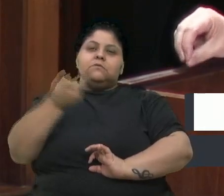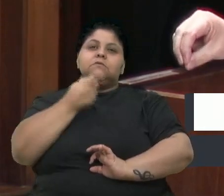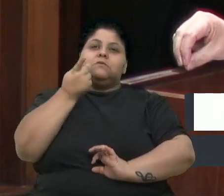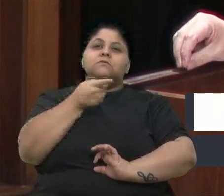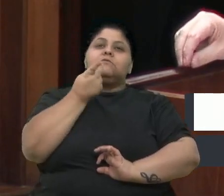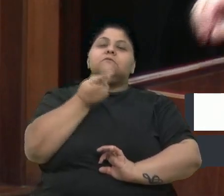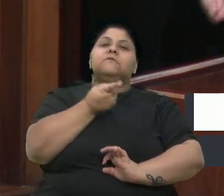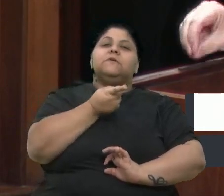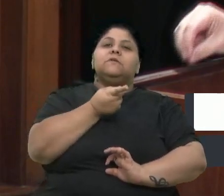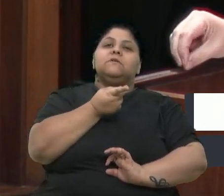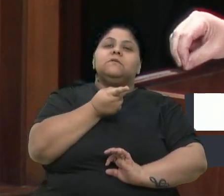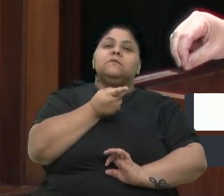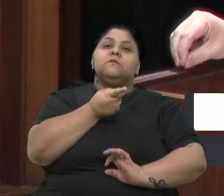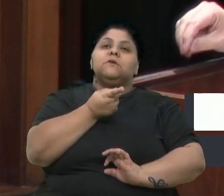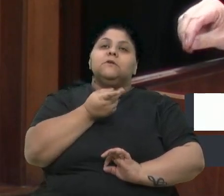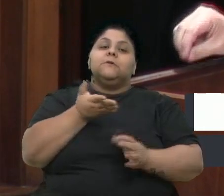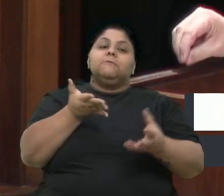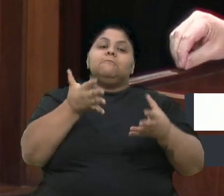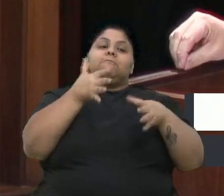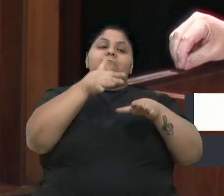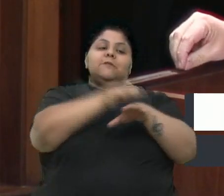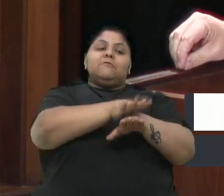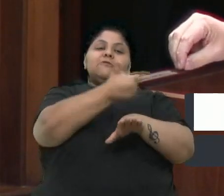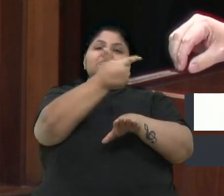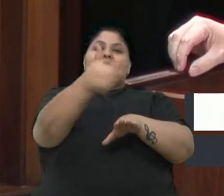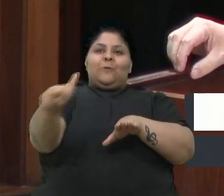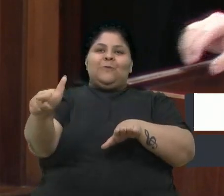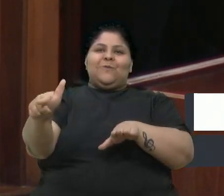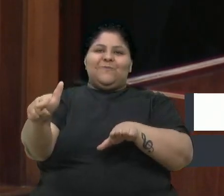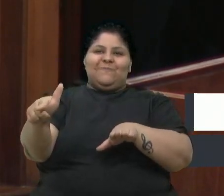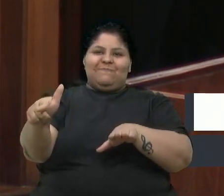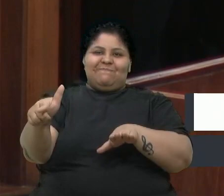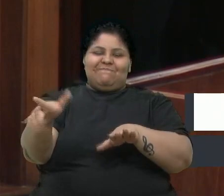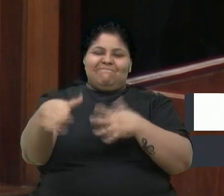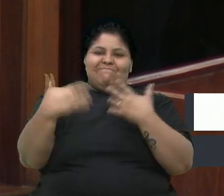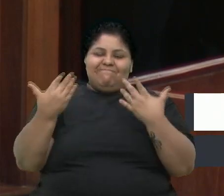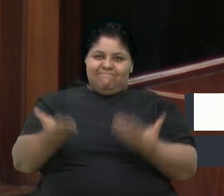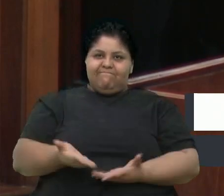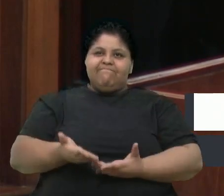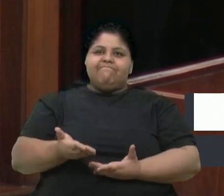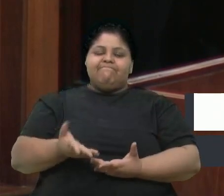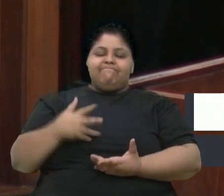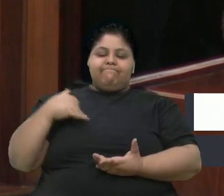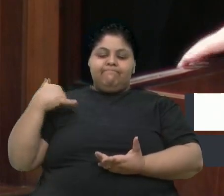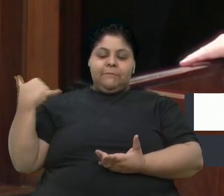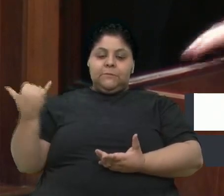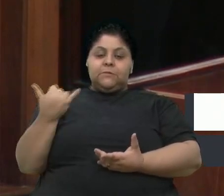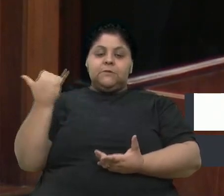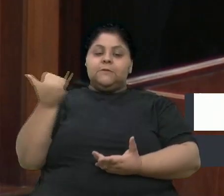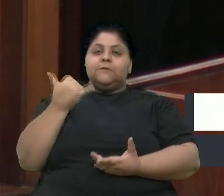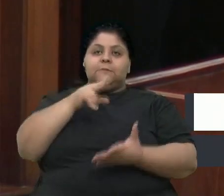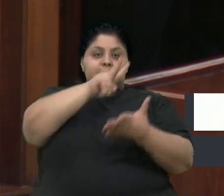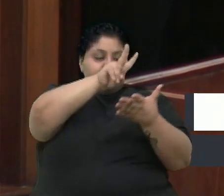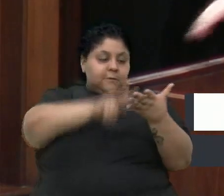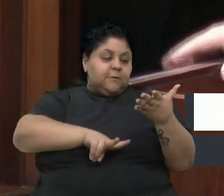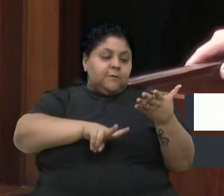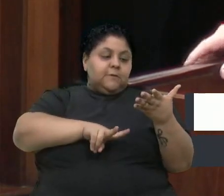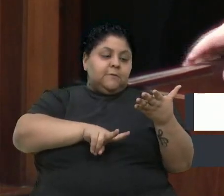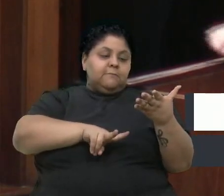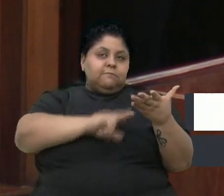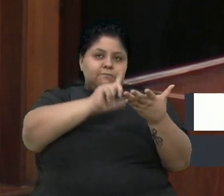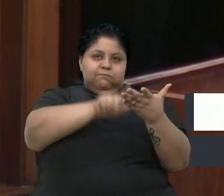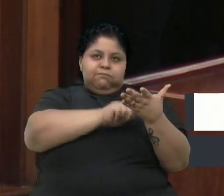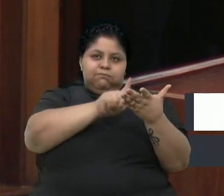sobre isso, a inclusão do outro. Então, é importante a leitura dessas obras